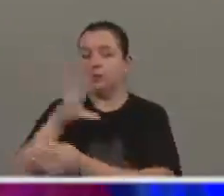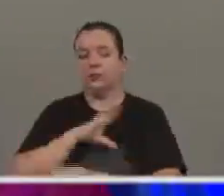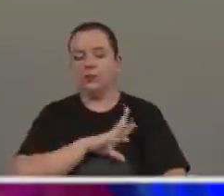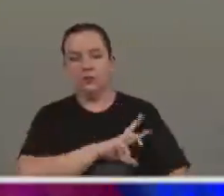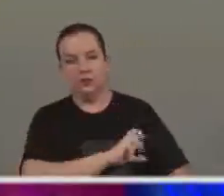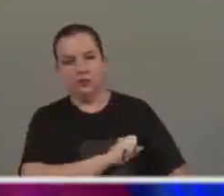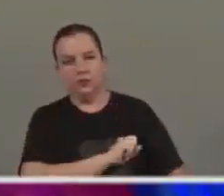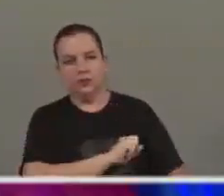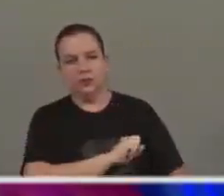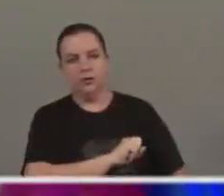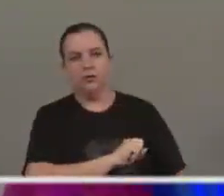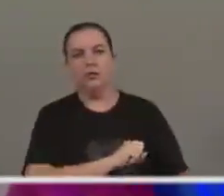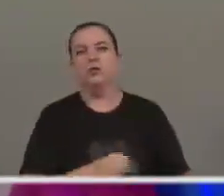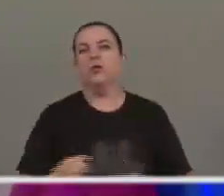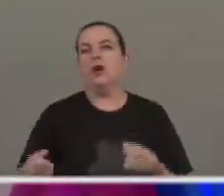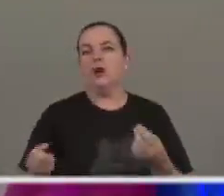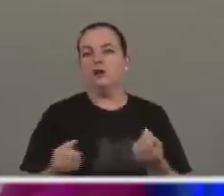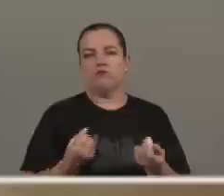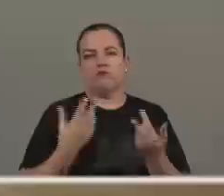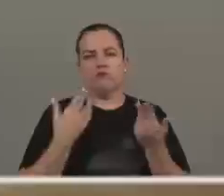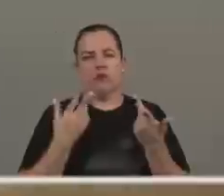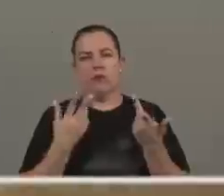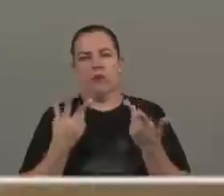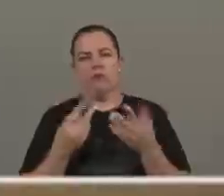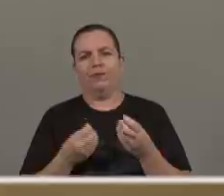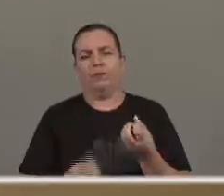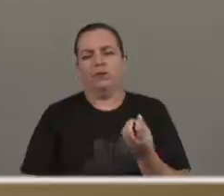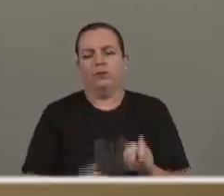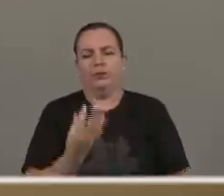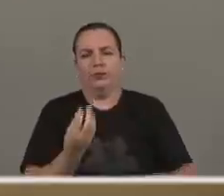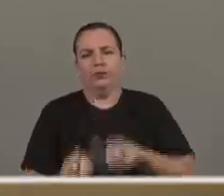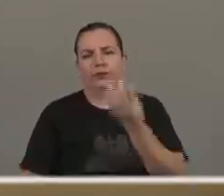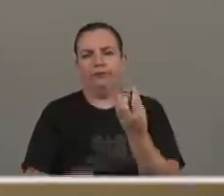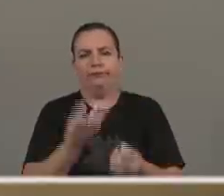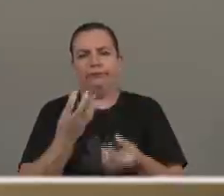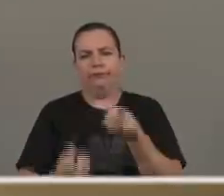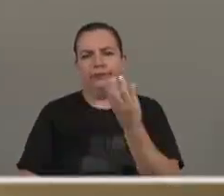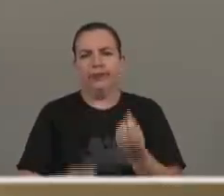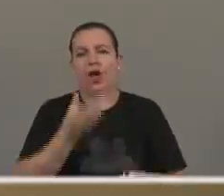e dá frutos, qual fruto? Alegria e paz,